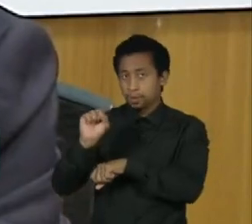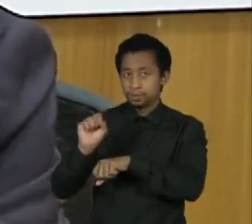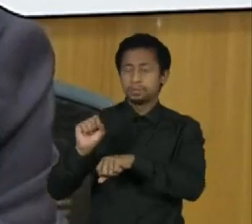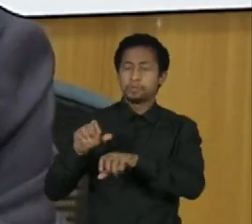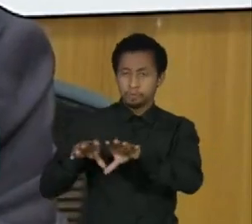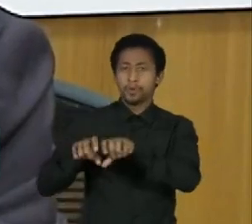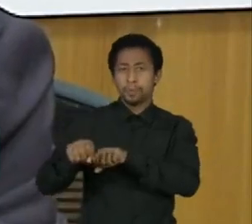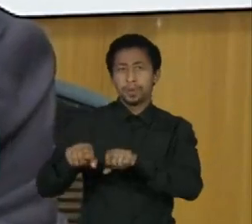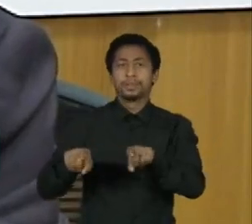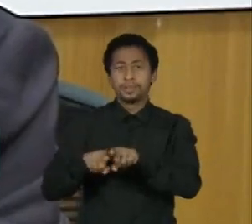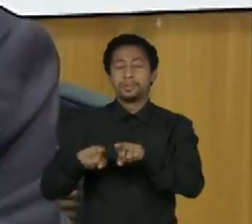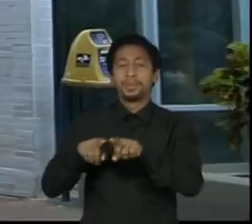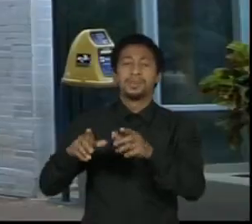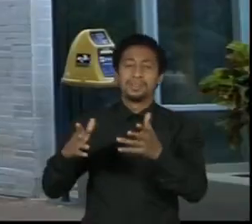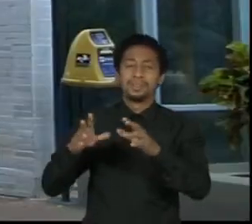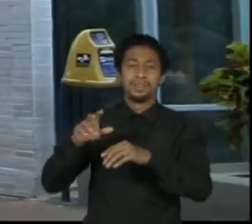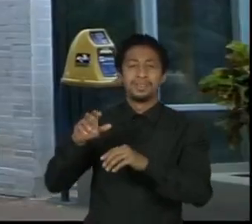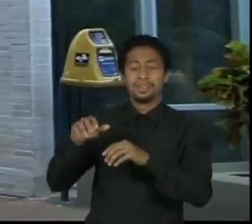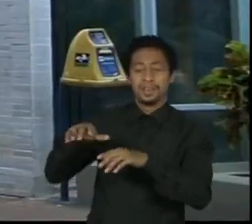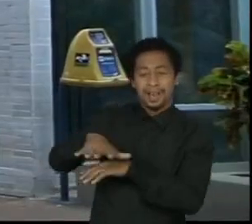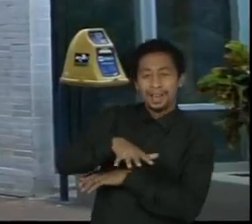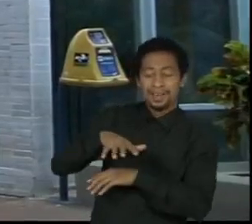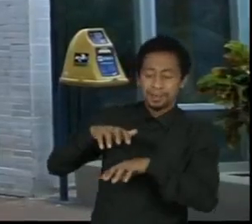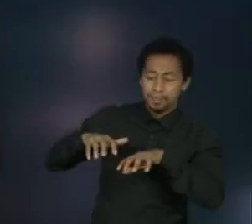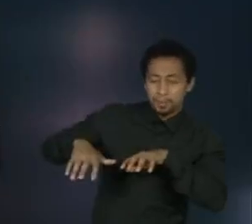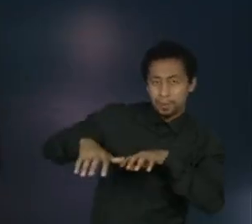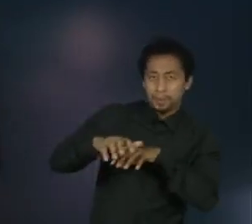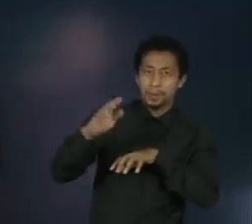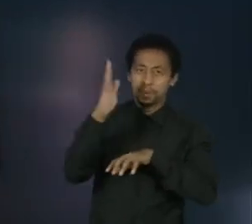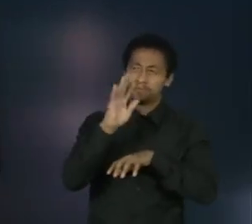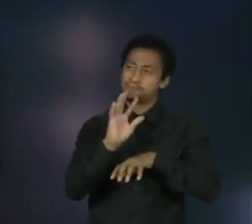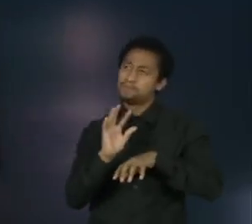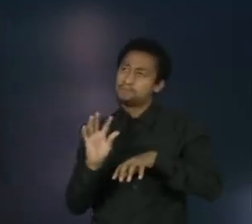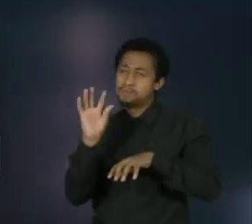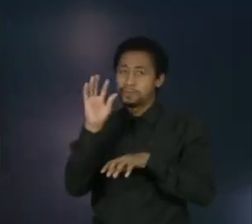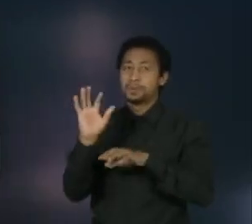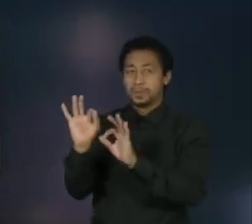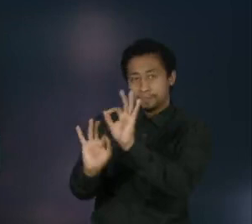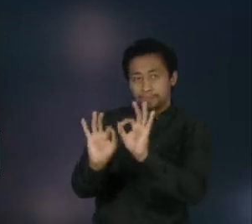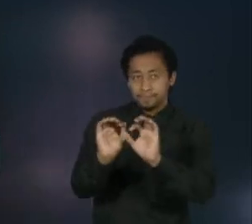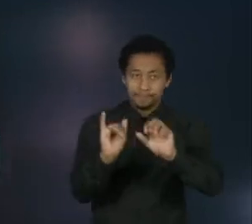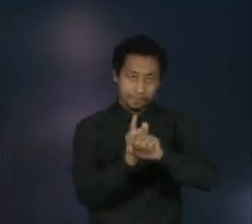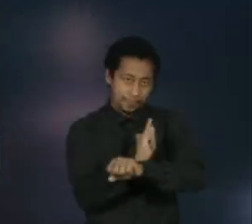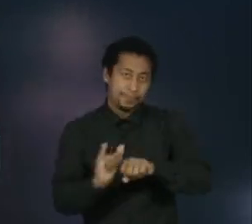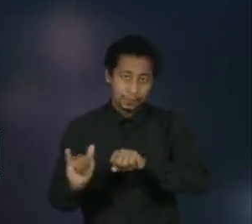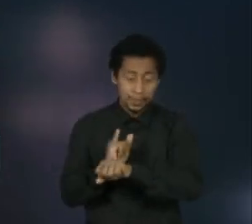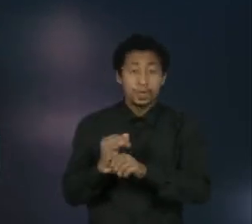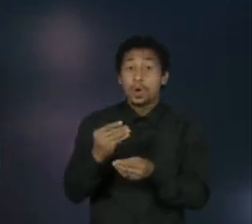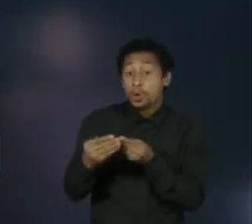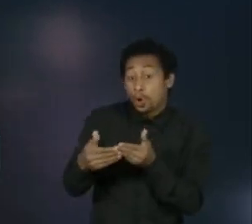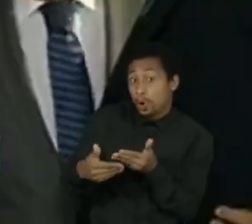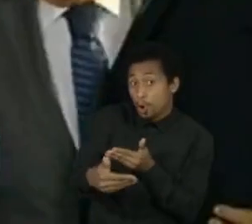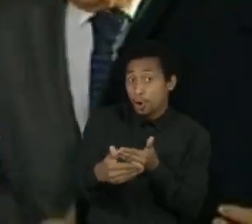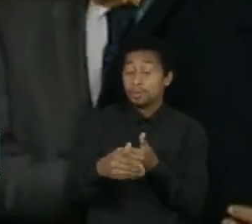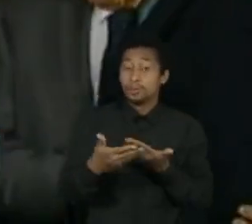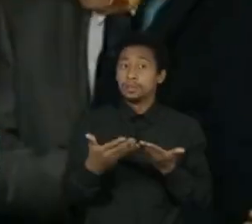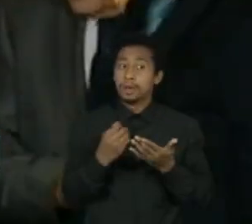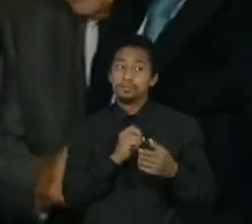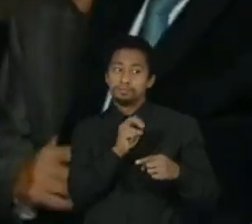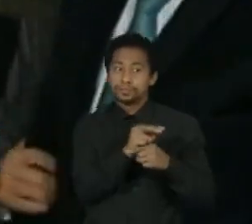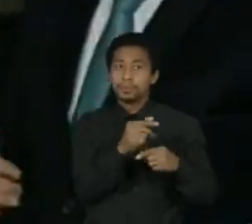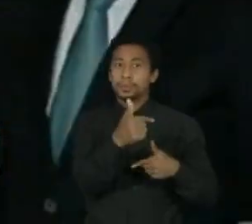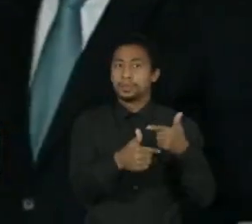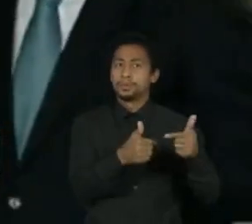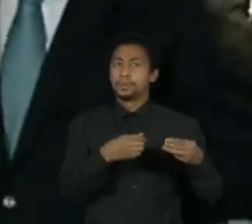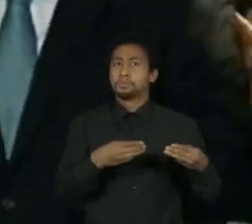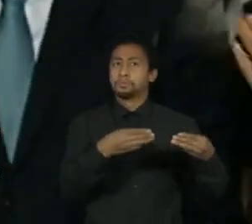ajudar a estancar o desmonte do Ministério da Educação e a recuperar as políticas de ensino no país, ainda segue uma incógnita. Essa é a